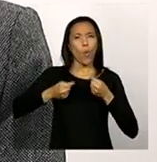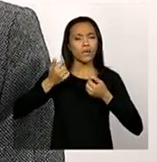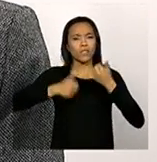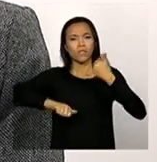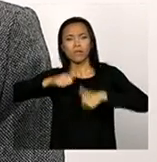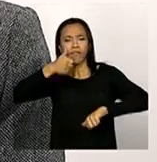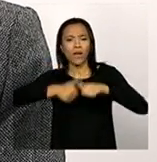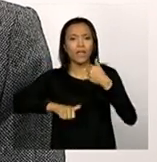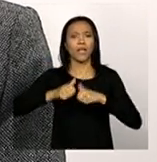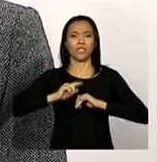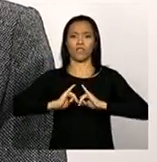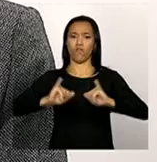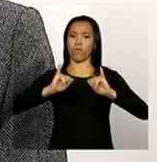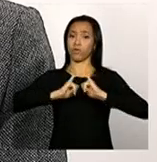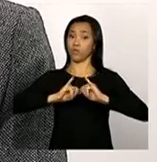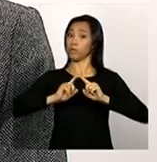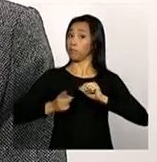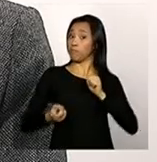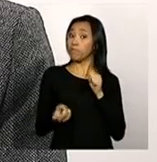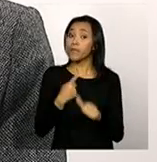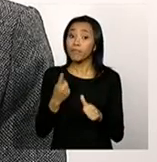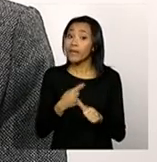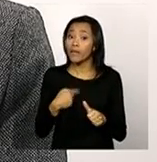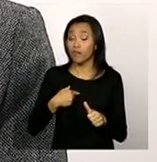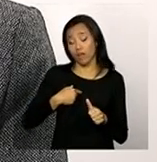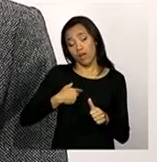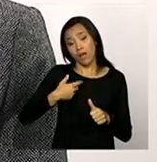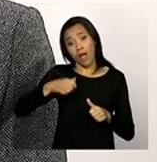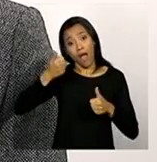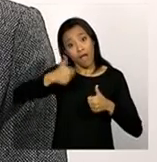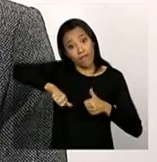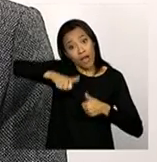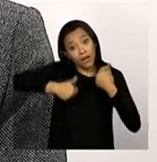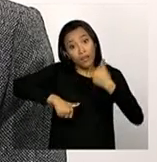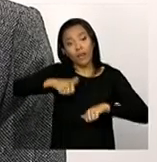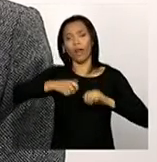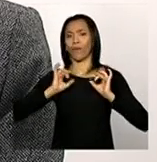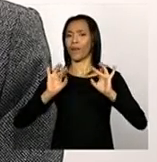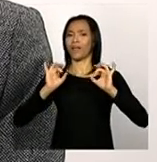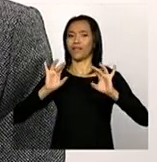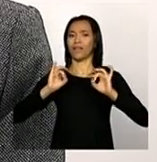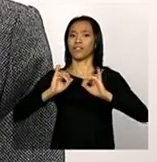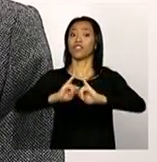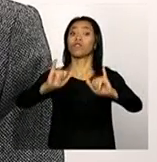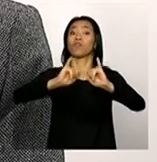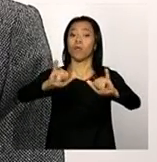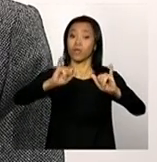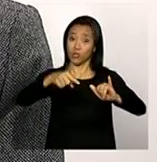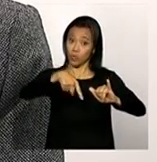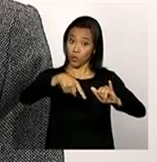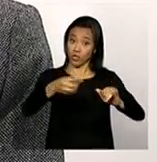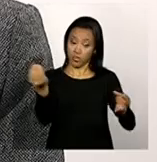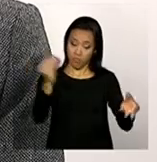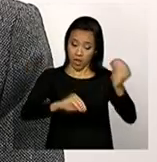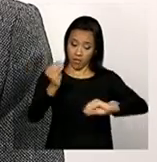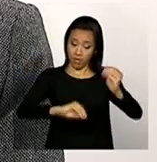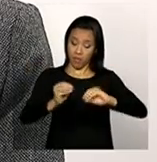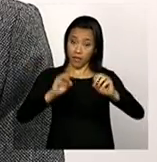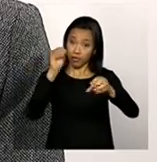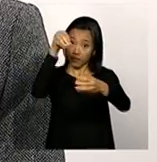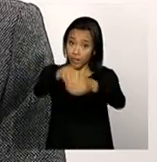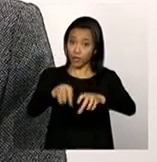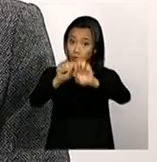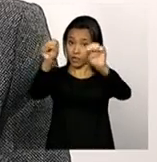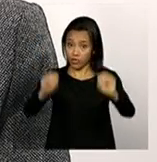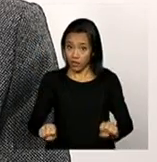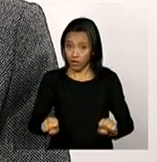Reflexão num duplo sentido. Primeiro, para avaliar também a qualidade das informações que estão sendo inseridas no sistema, ou seja,